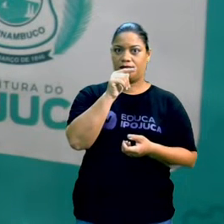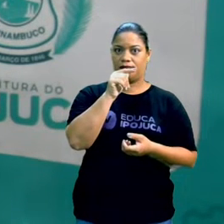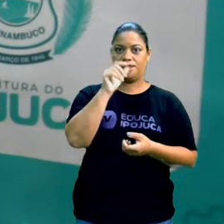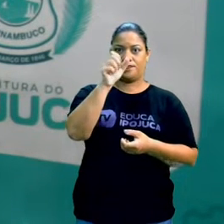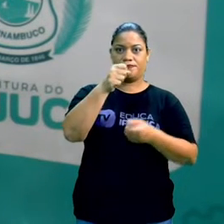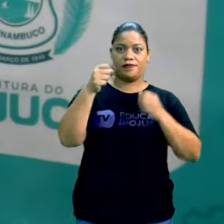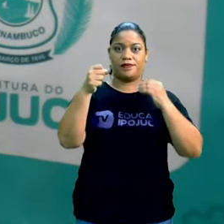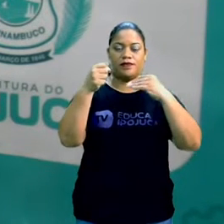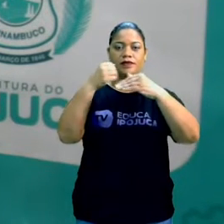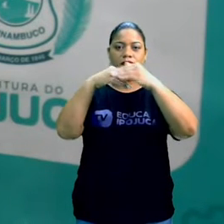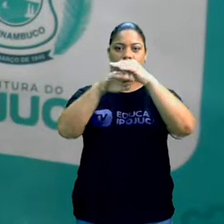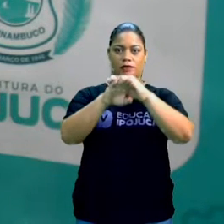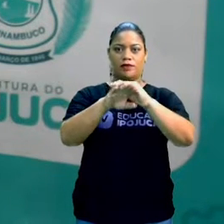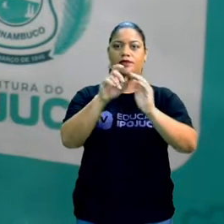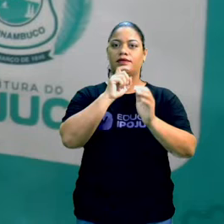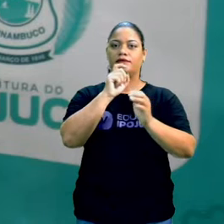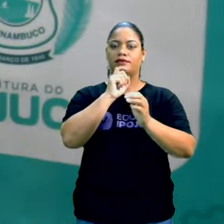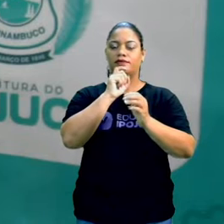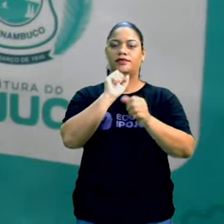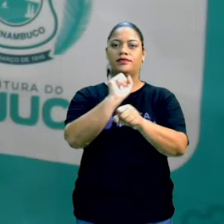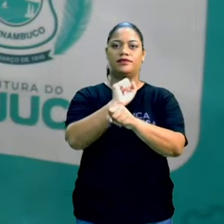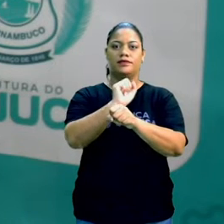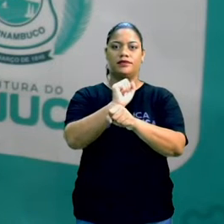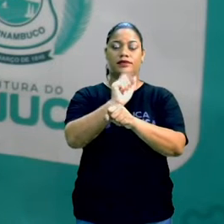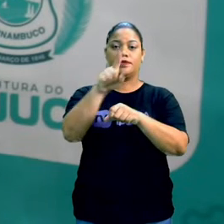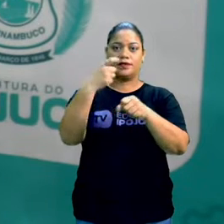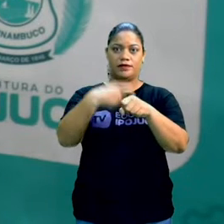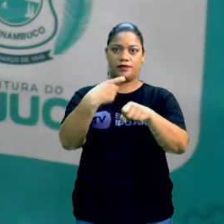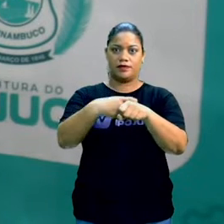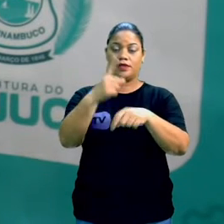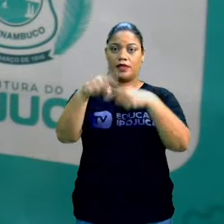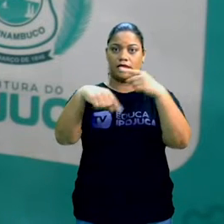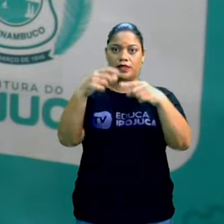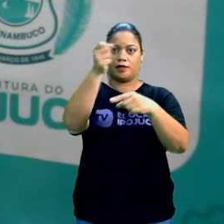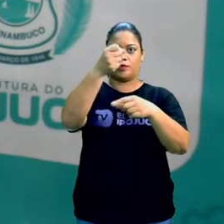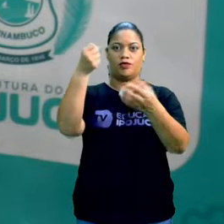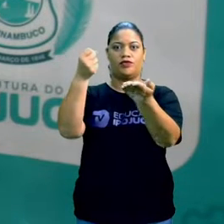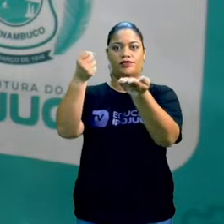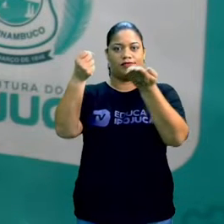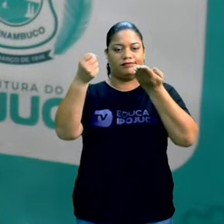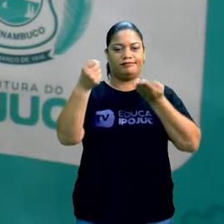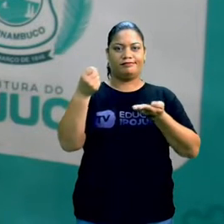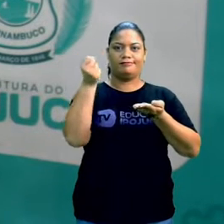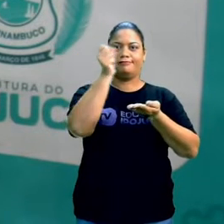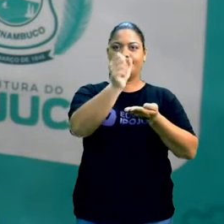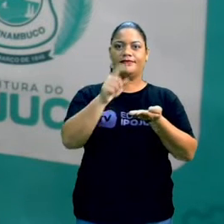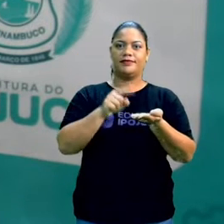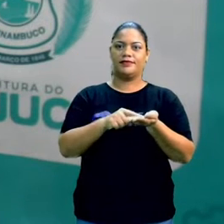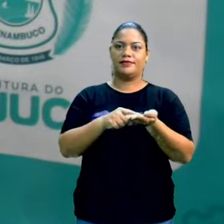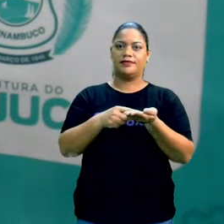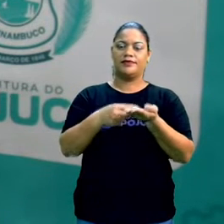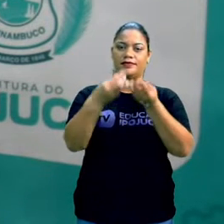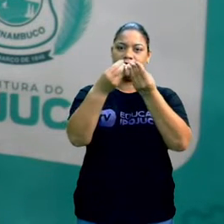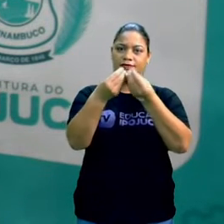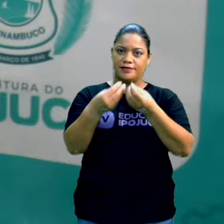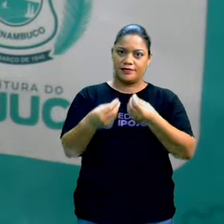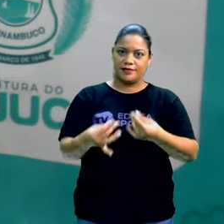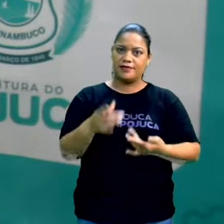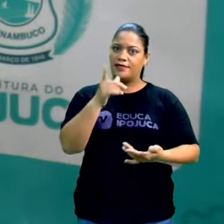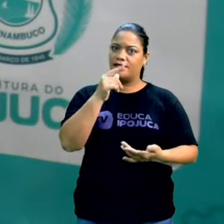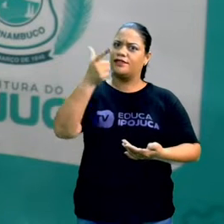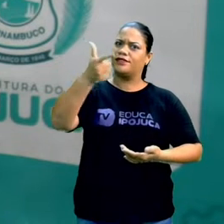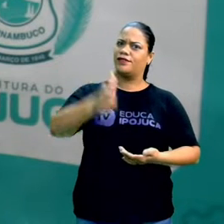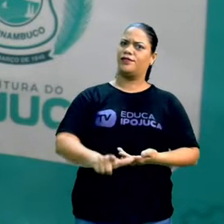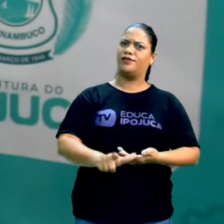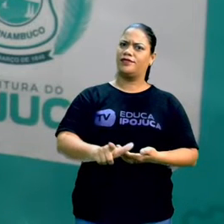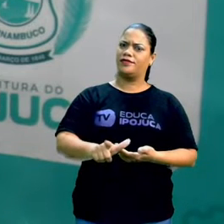congelador, ele fica sólido, depois eu tiro e ele volta a ser água novamente. Mas tem coisas que